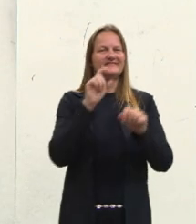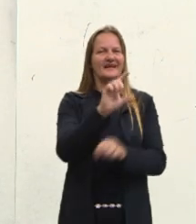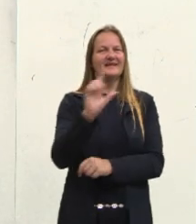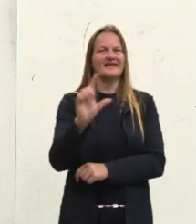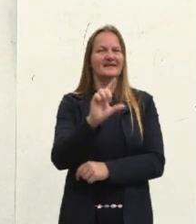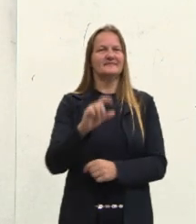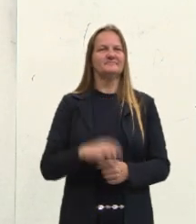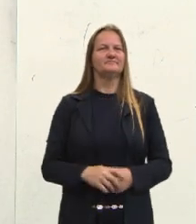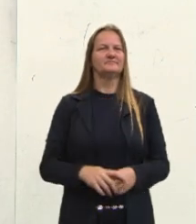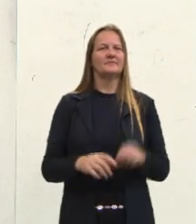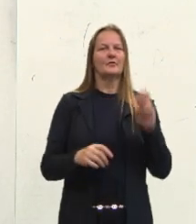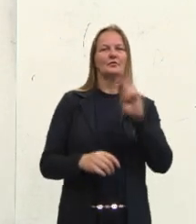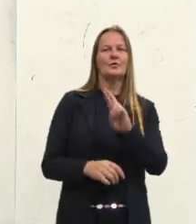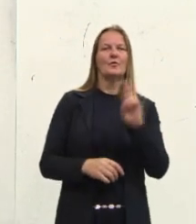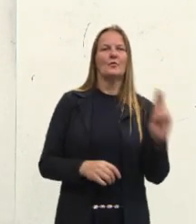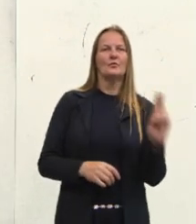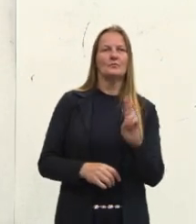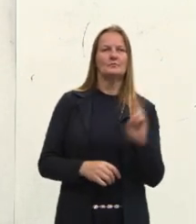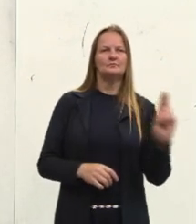RR,